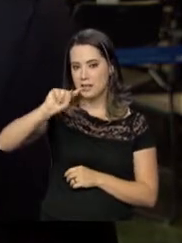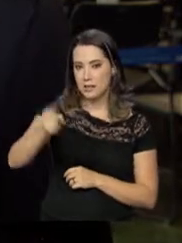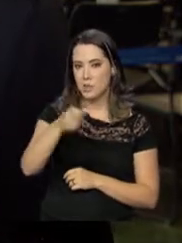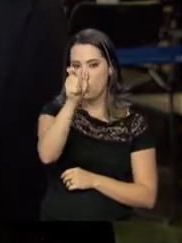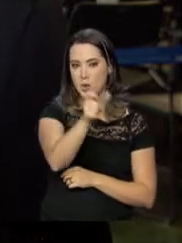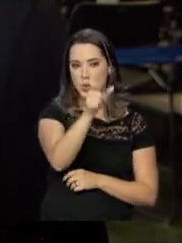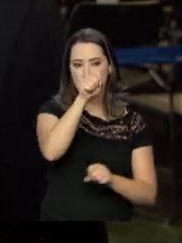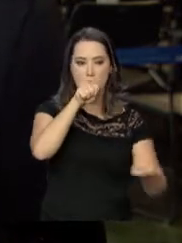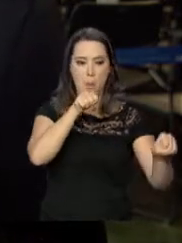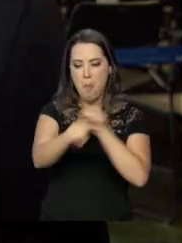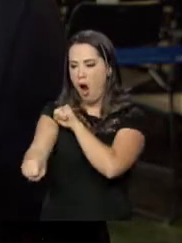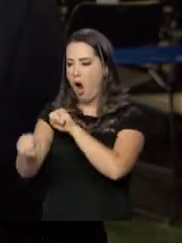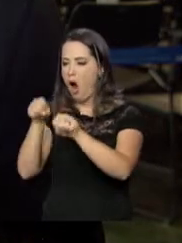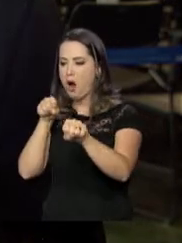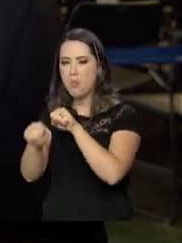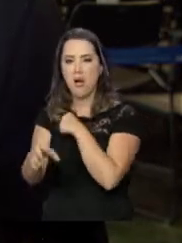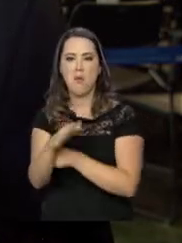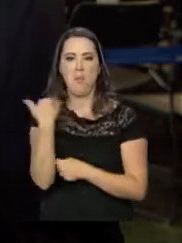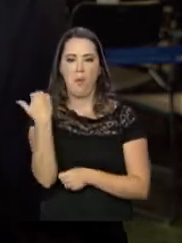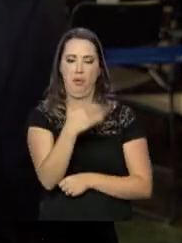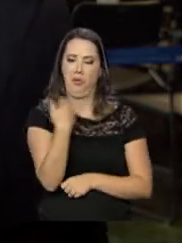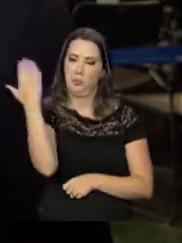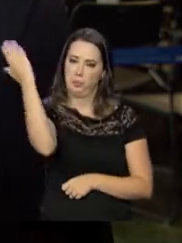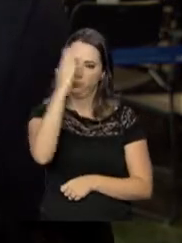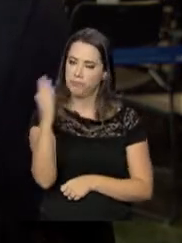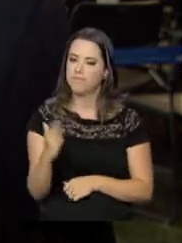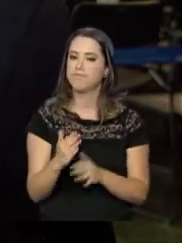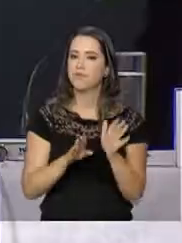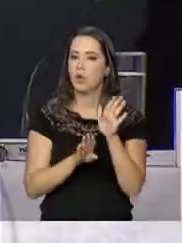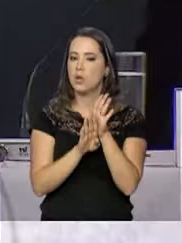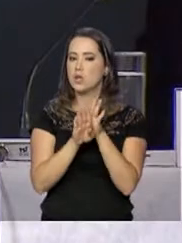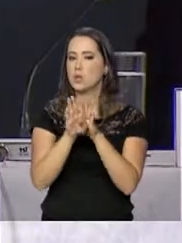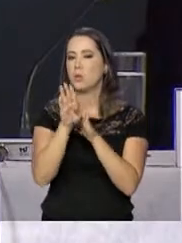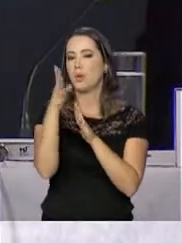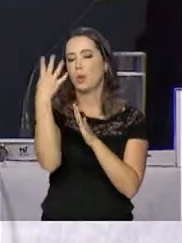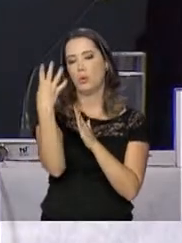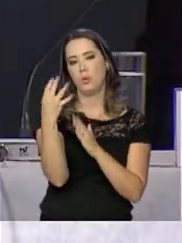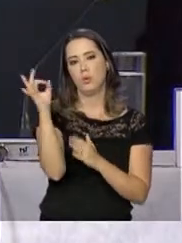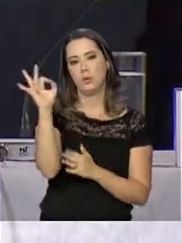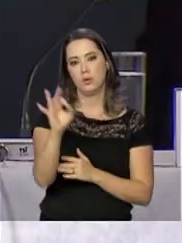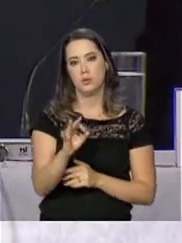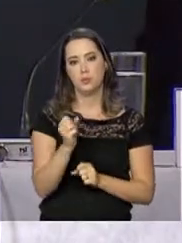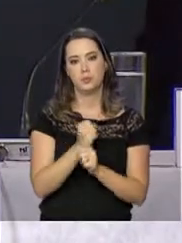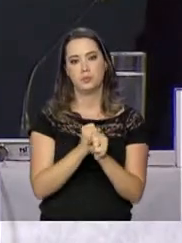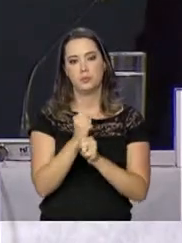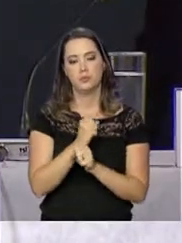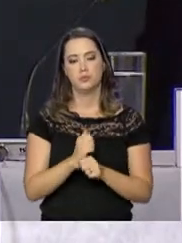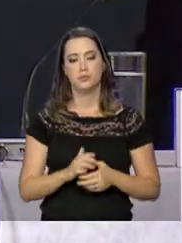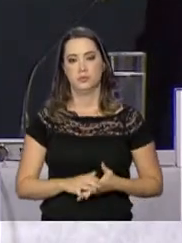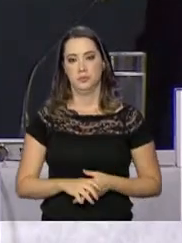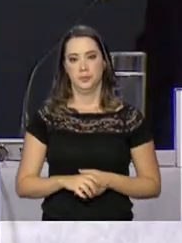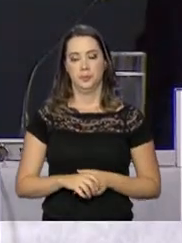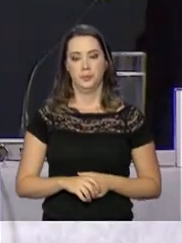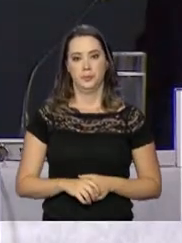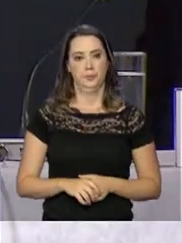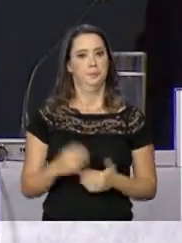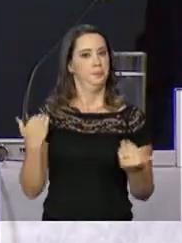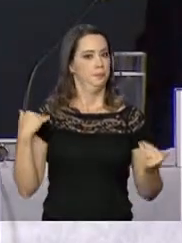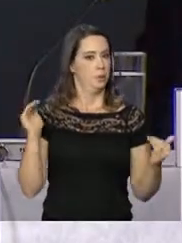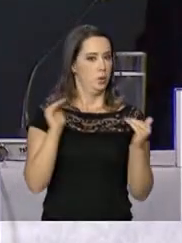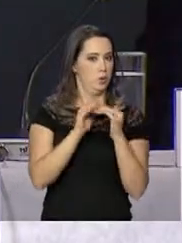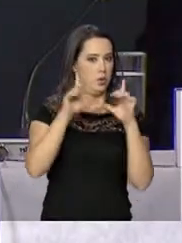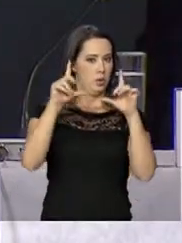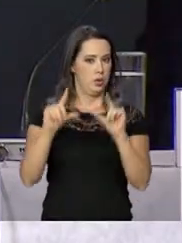número que vem aumentando a uma média de 4% ao ano. Nós estamos estabelecendo uma meta de redução de 3